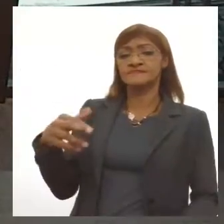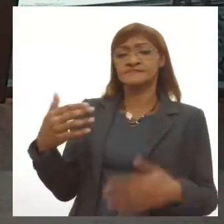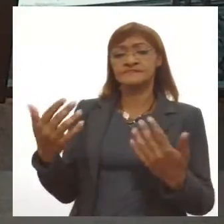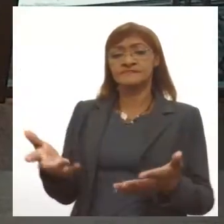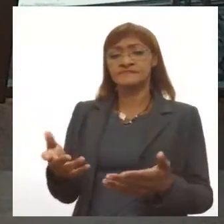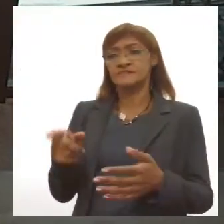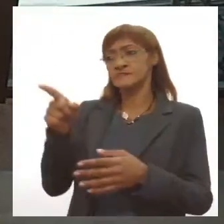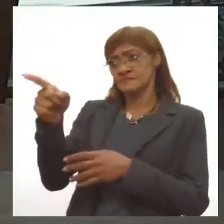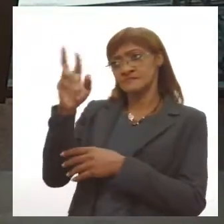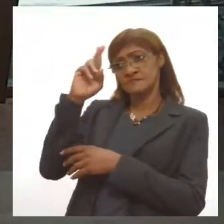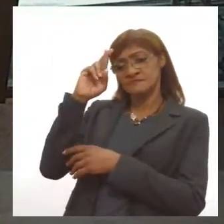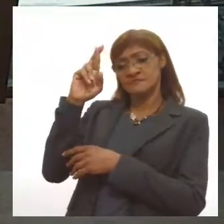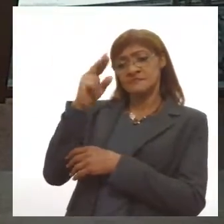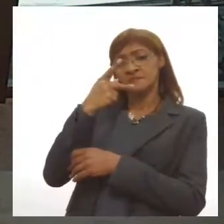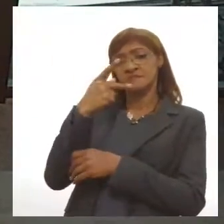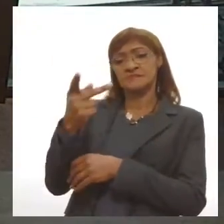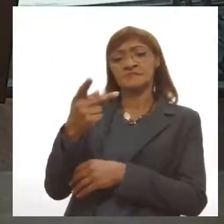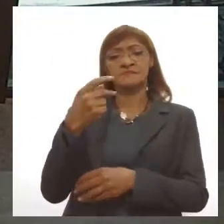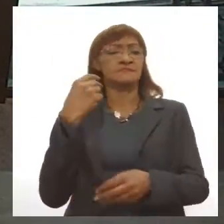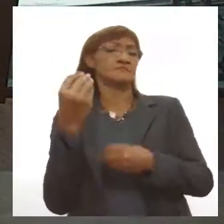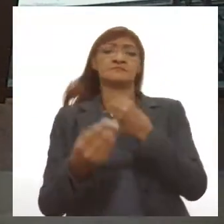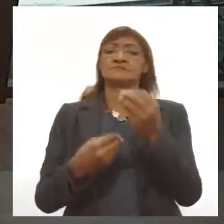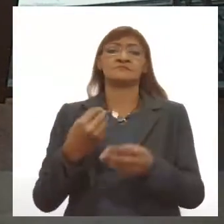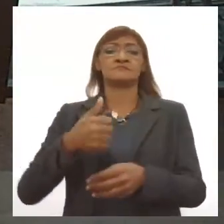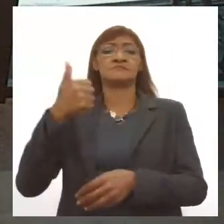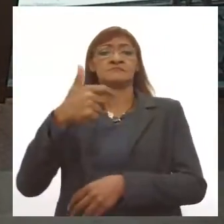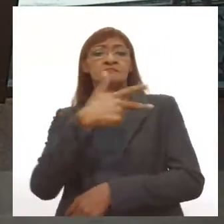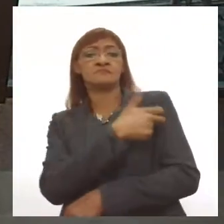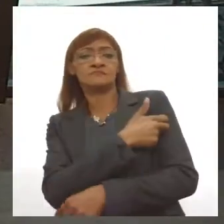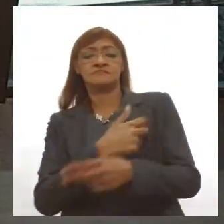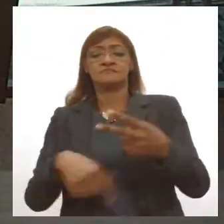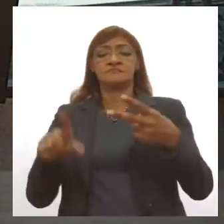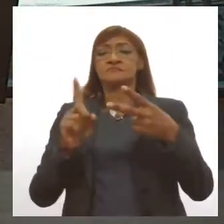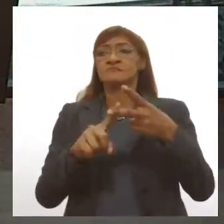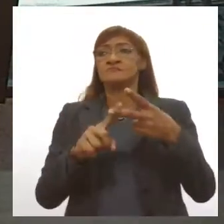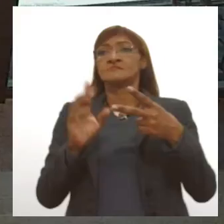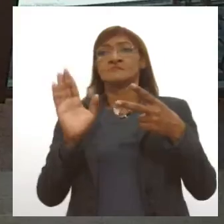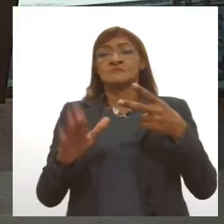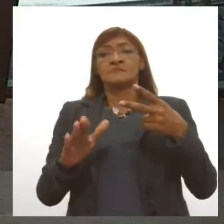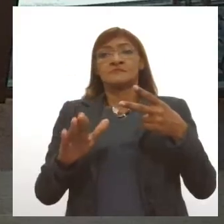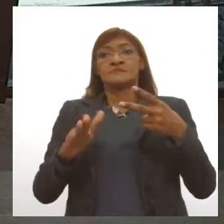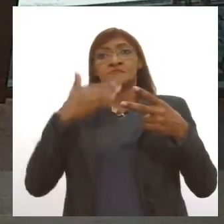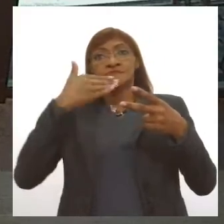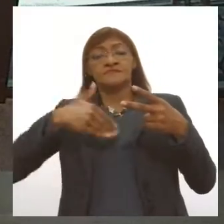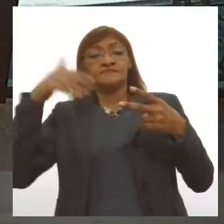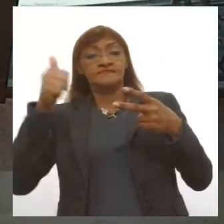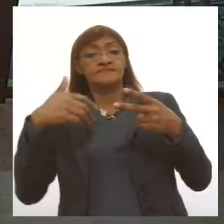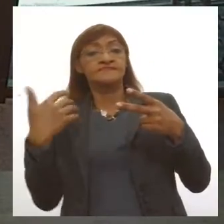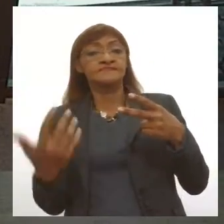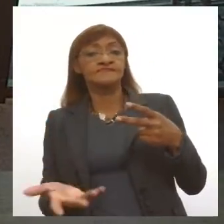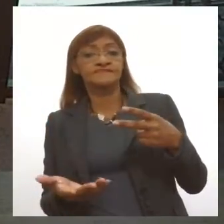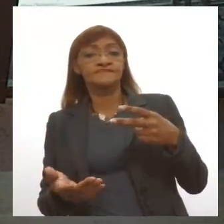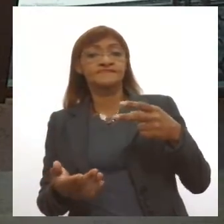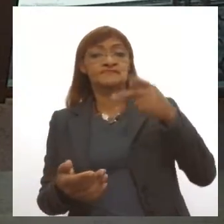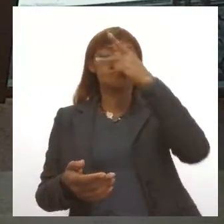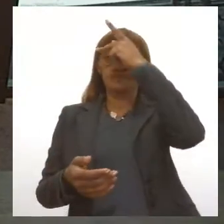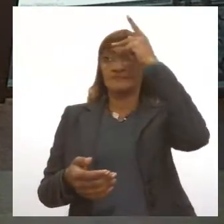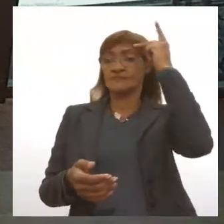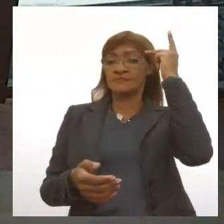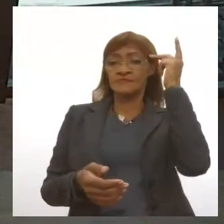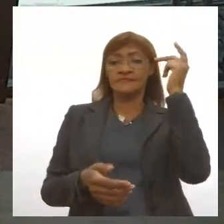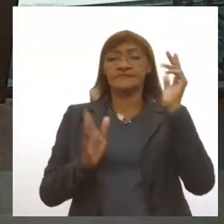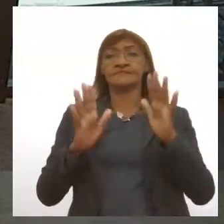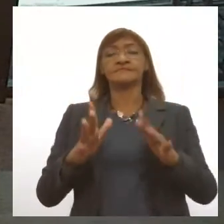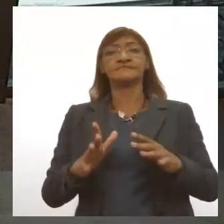né, sobre a questão de tomar a vacina, a primeira dose já induz a resposta, a segunda, uma resposta ainda mais ampliada. E aí, a pessoa que toma a vacina se